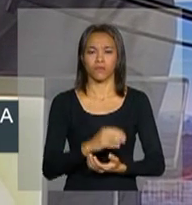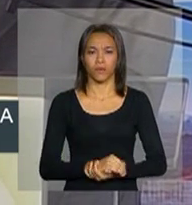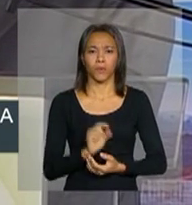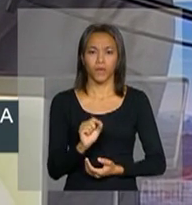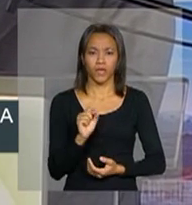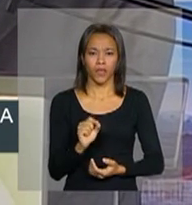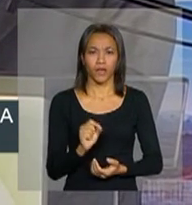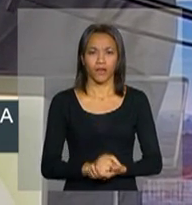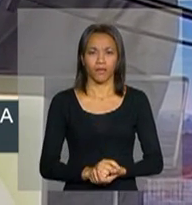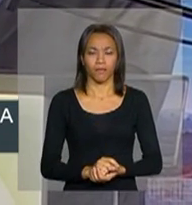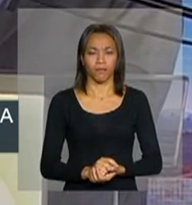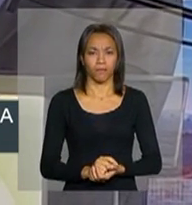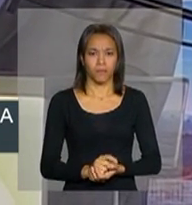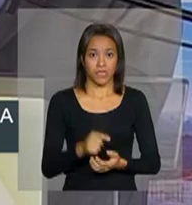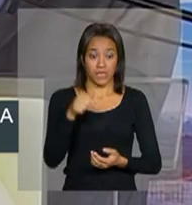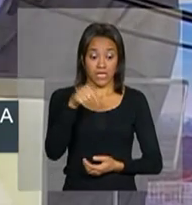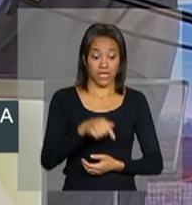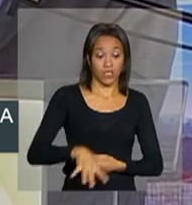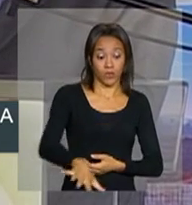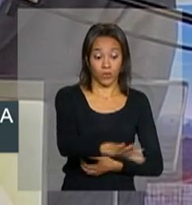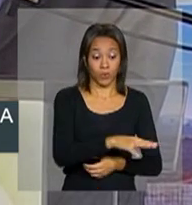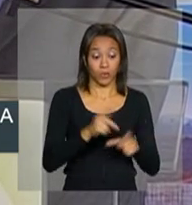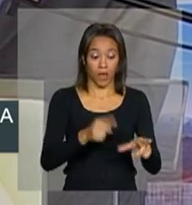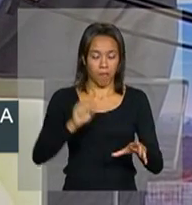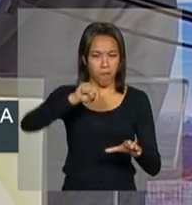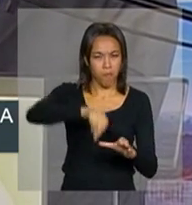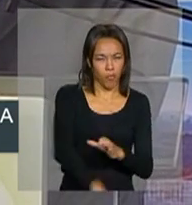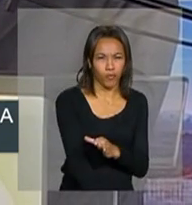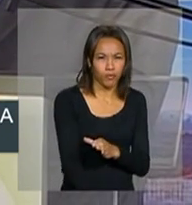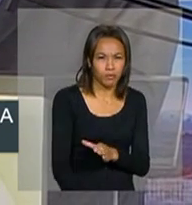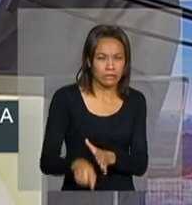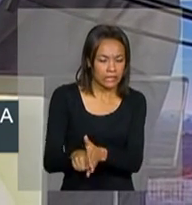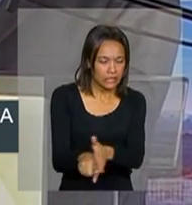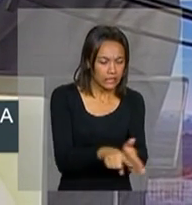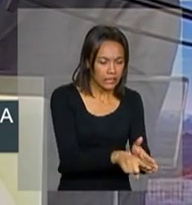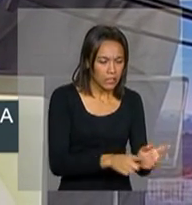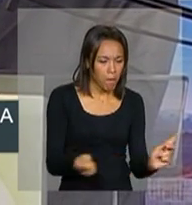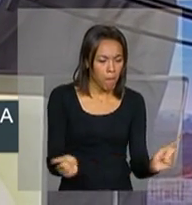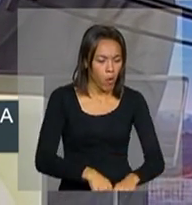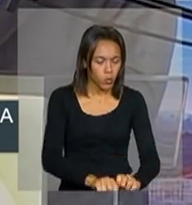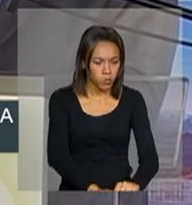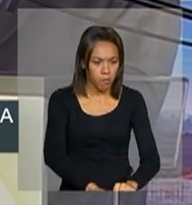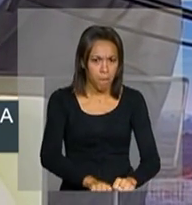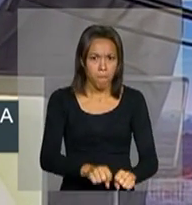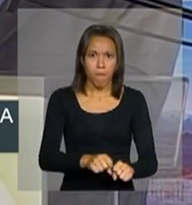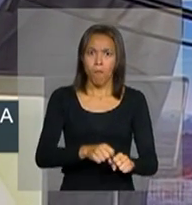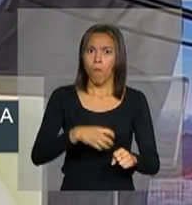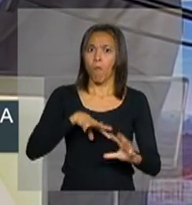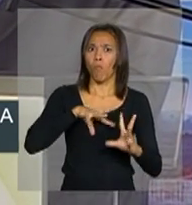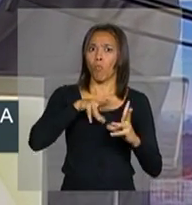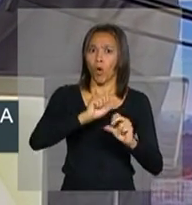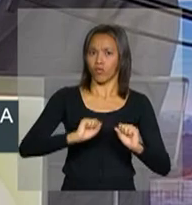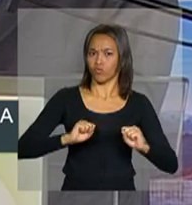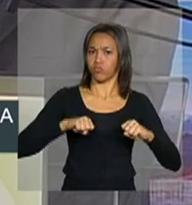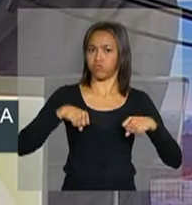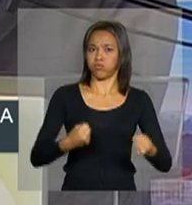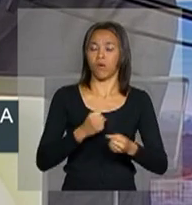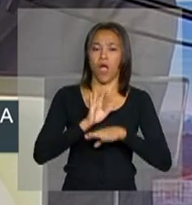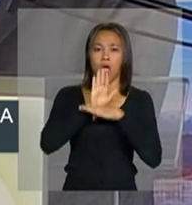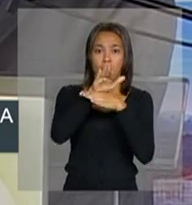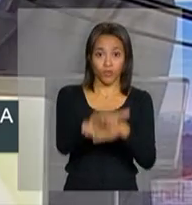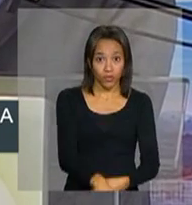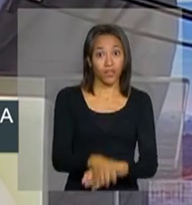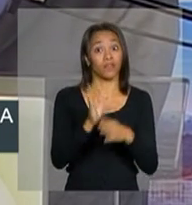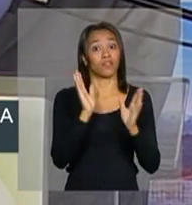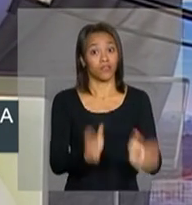O canto-chão dos dínamos profundos que, podendo mover milhões de mundos, jazem ainda